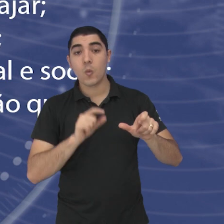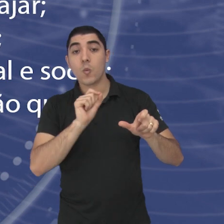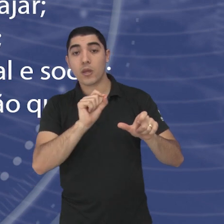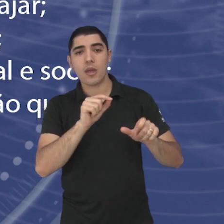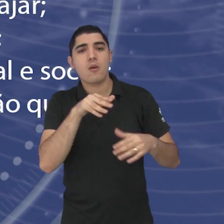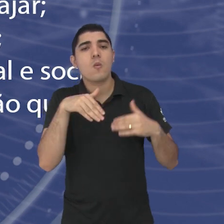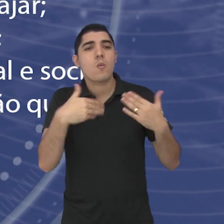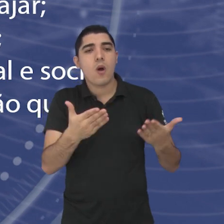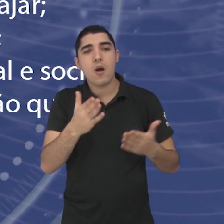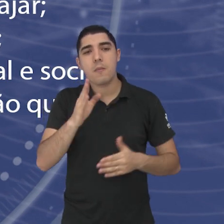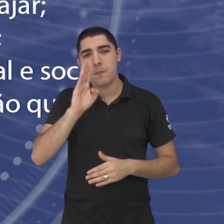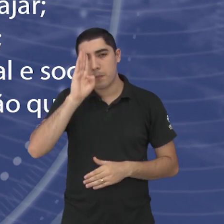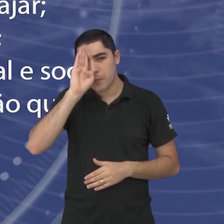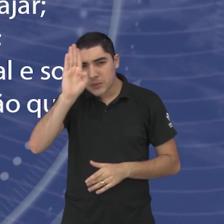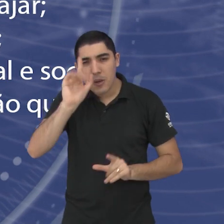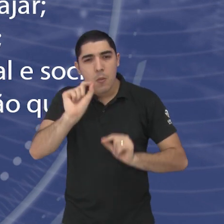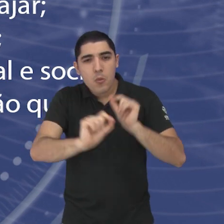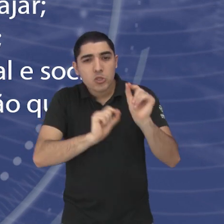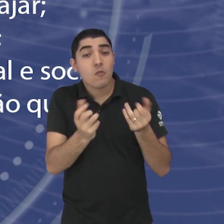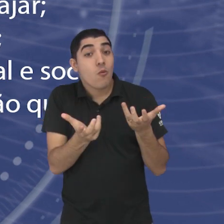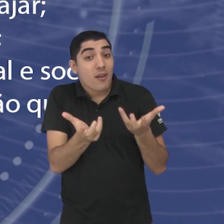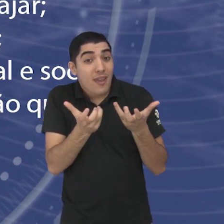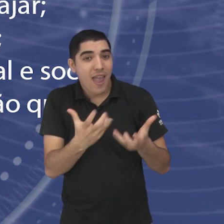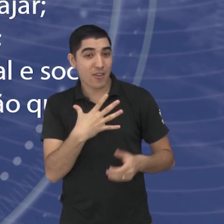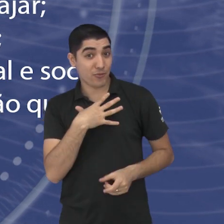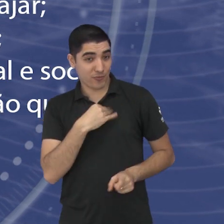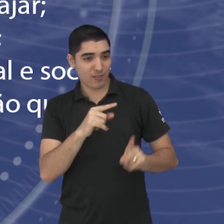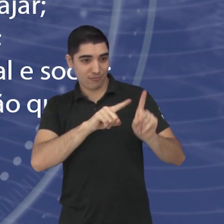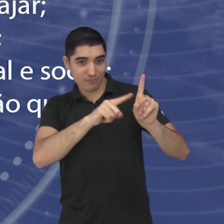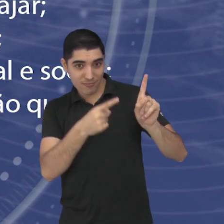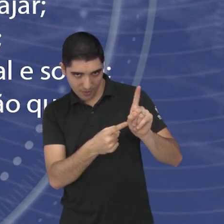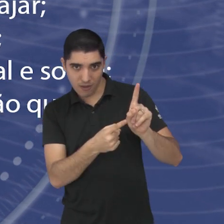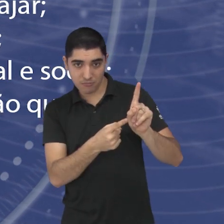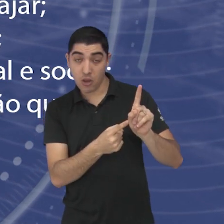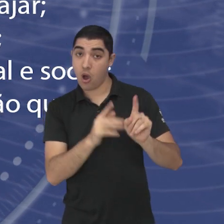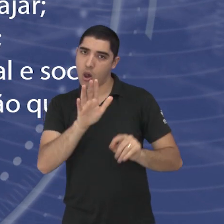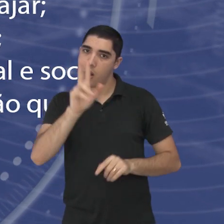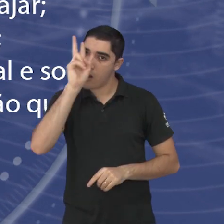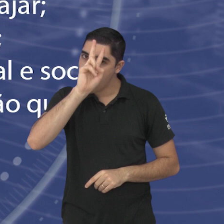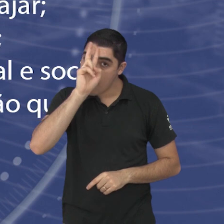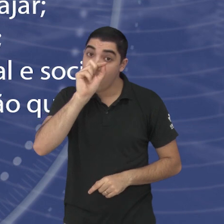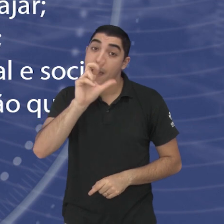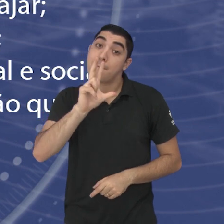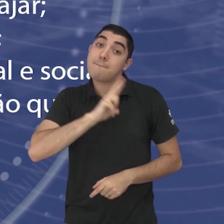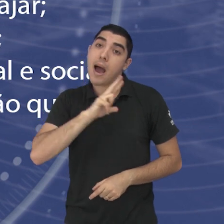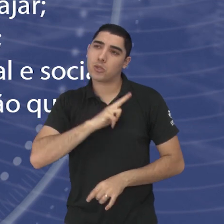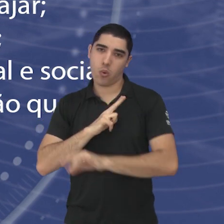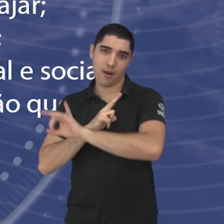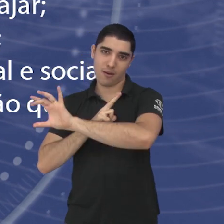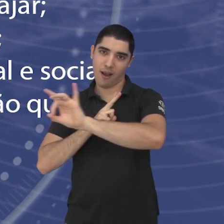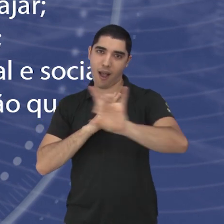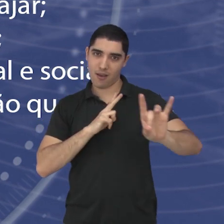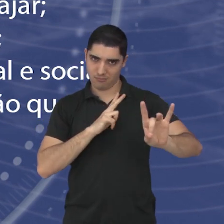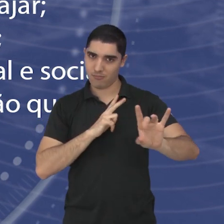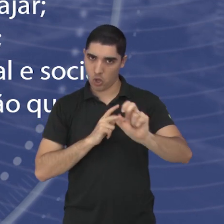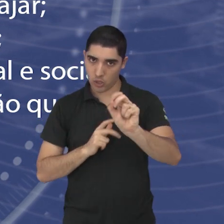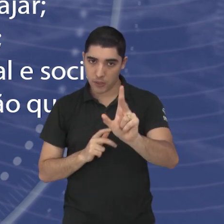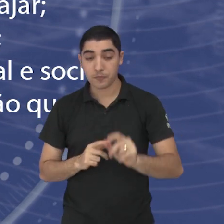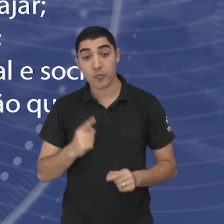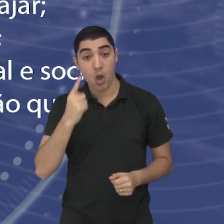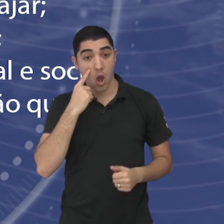Alguns dos principais motivos para se ter filhos, lembrando mais uma vez que é muito particular de cada pessoa, Mas aqui,